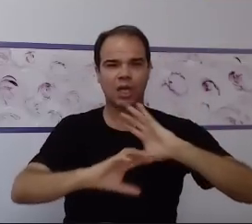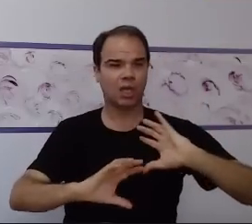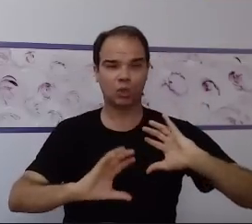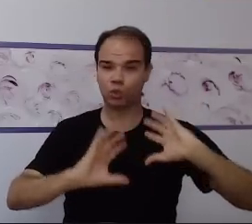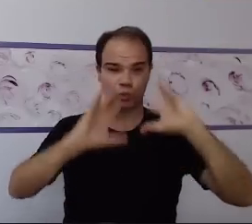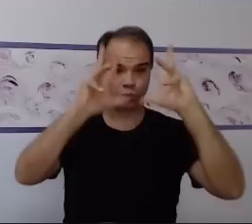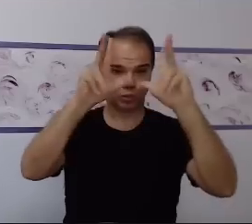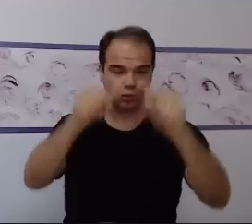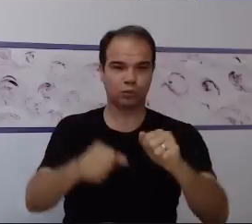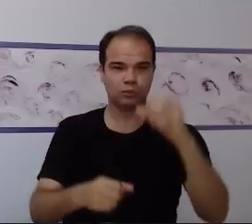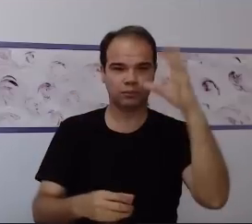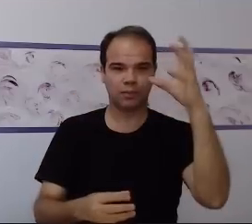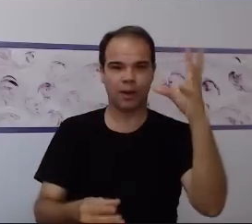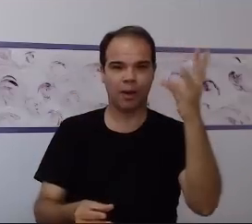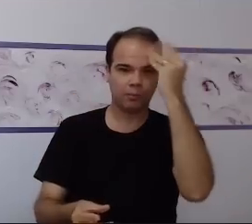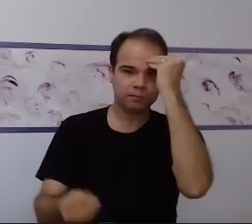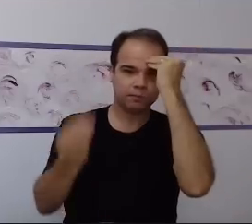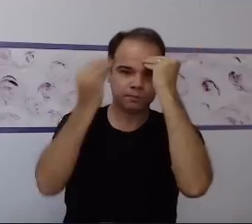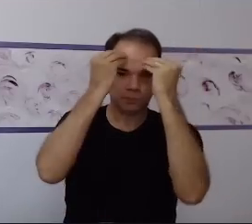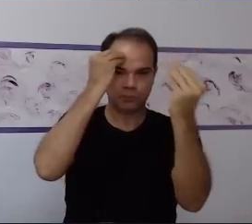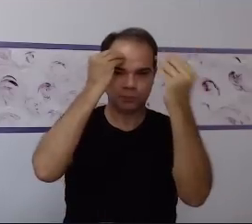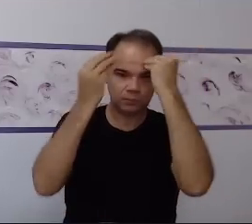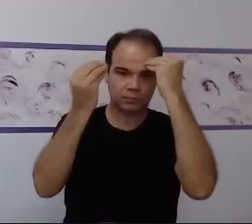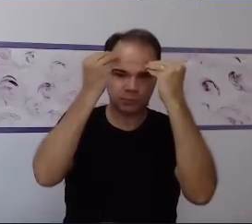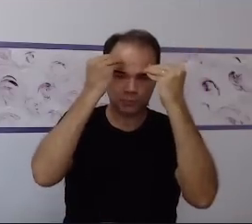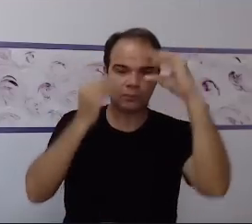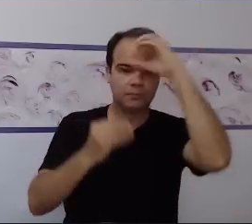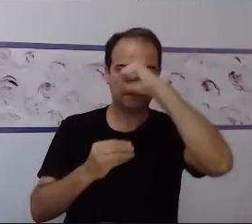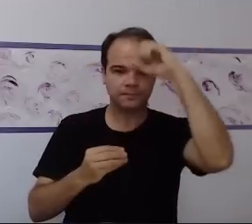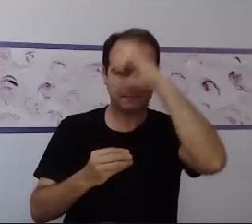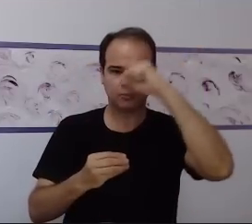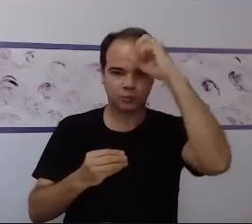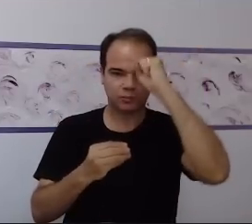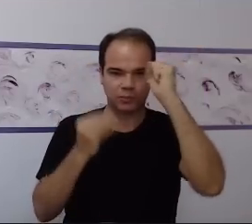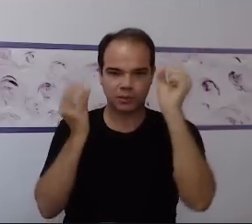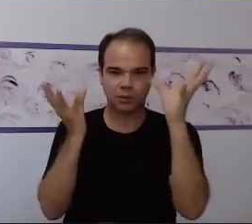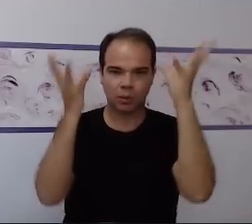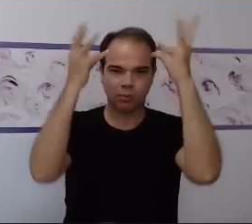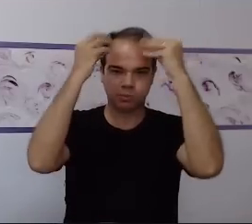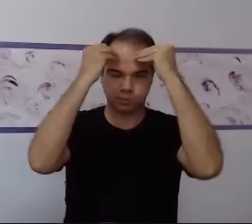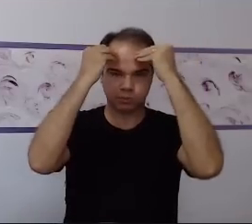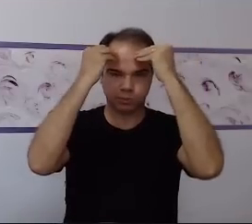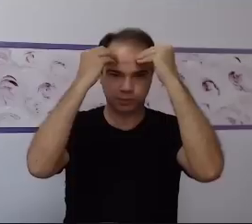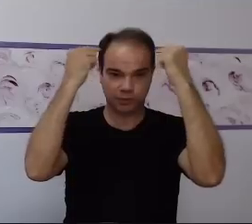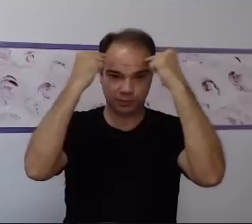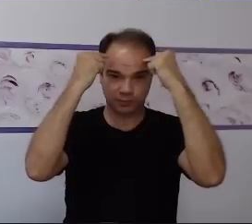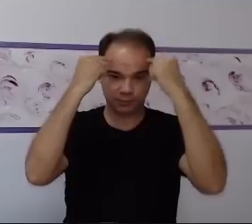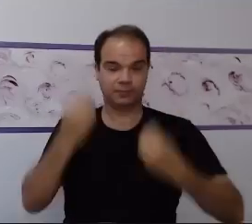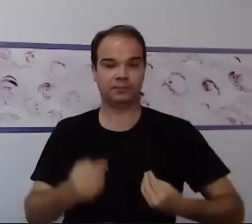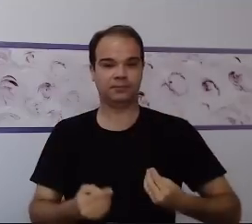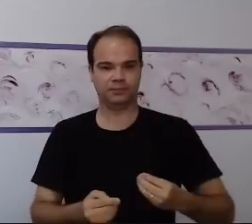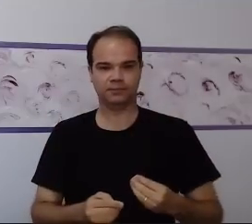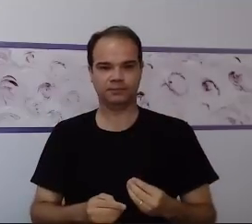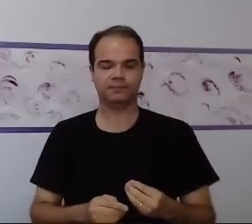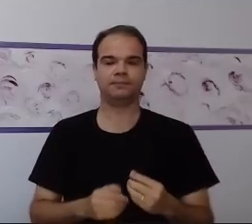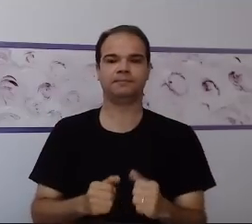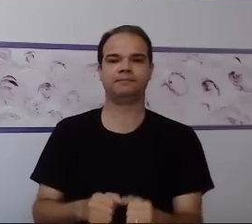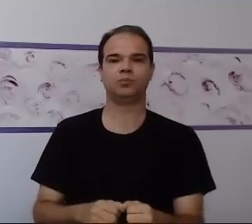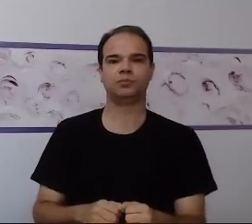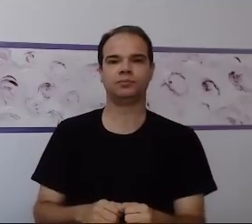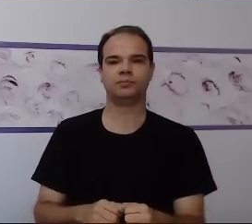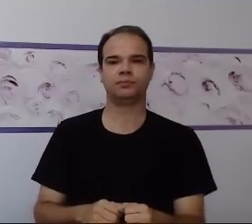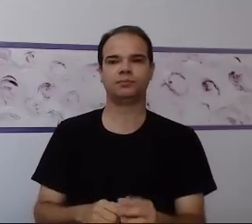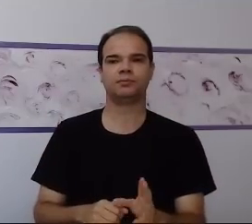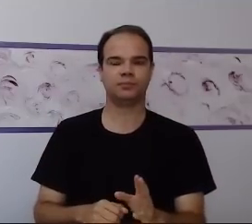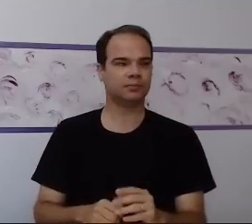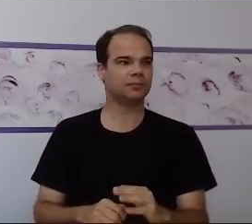redes neuronais. Você vai aprender e armazenar conhecimento vivenciado durante o dia. Se